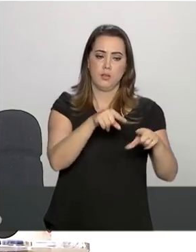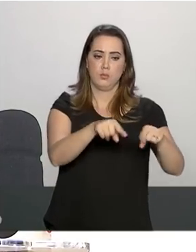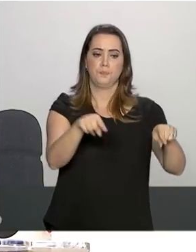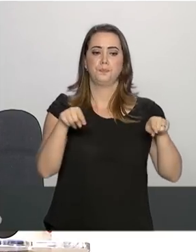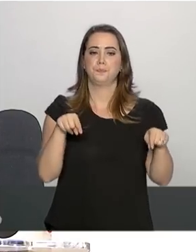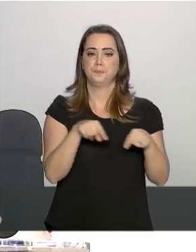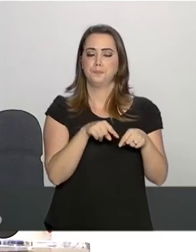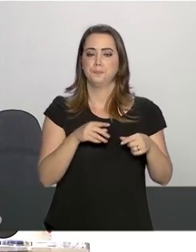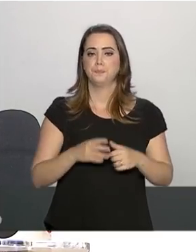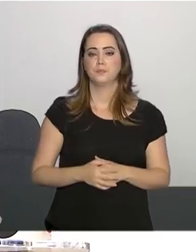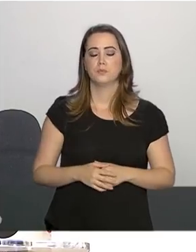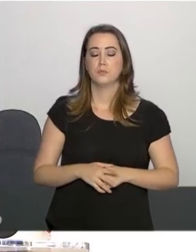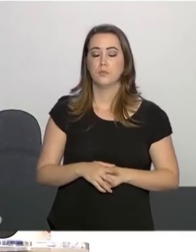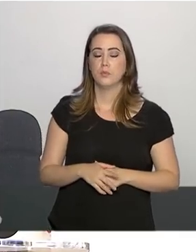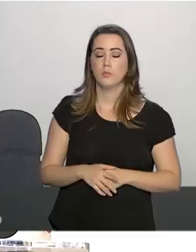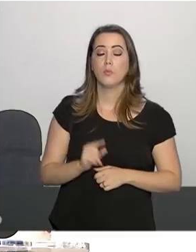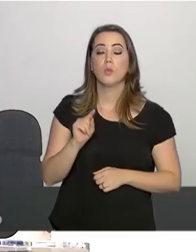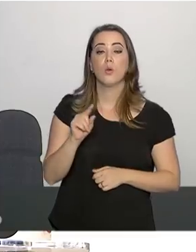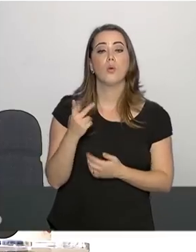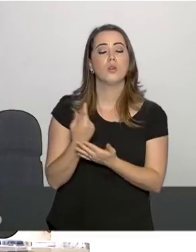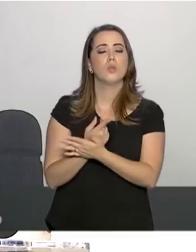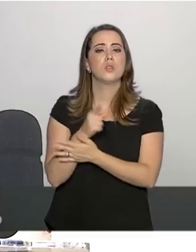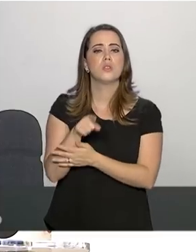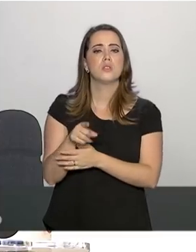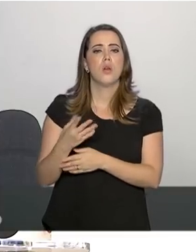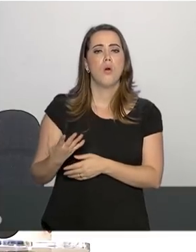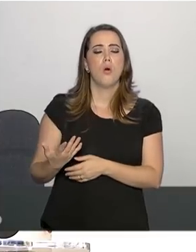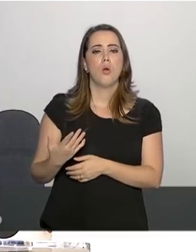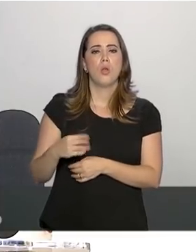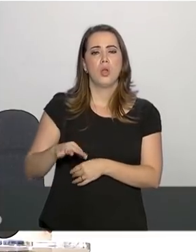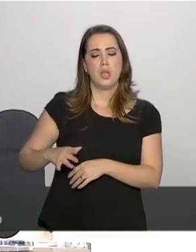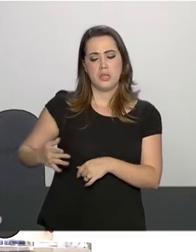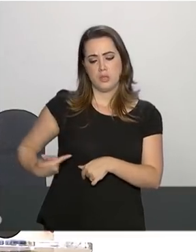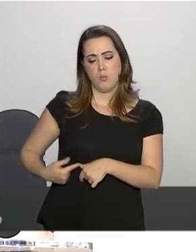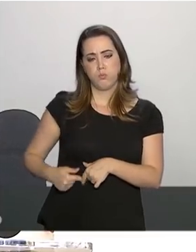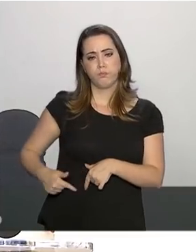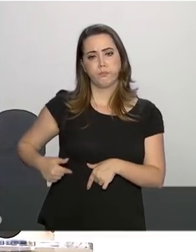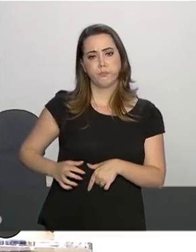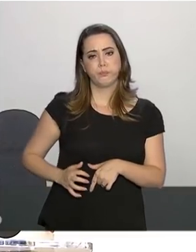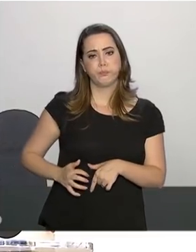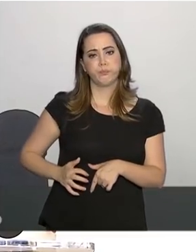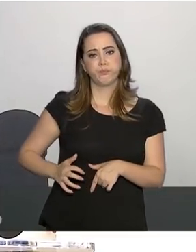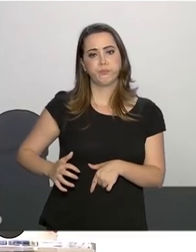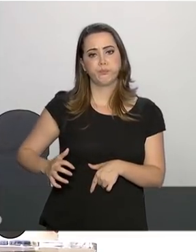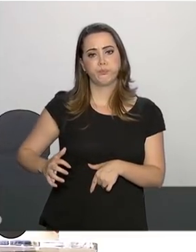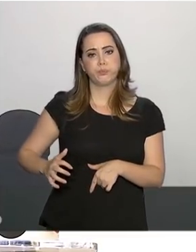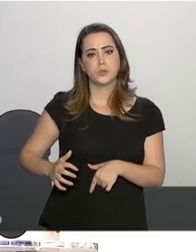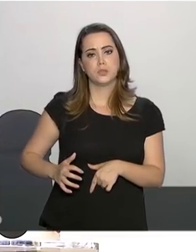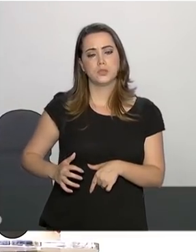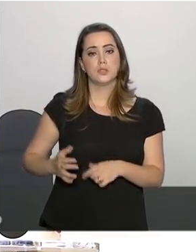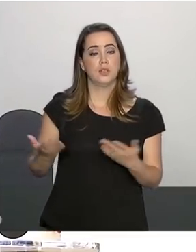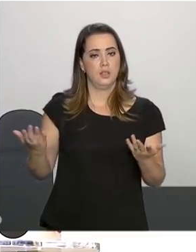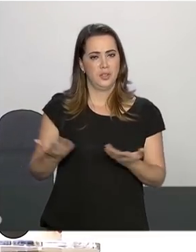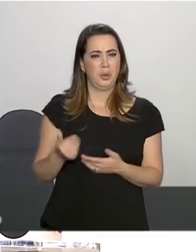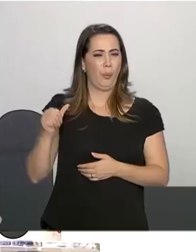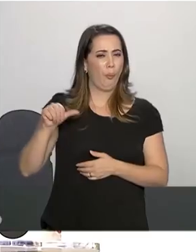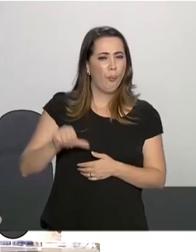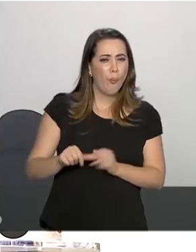esse episódio da formação desse líquido, essa intercoência, que levou a uma piora no quadro geral, que agora